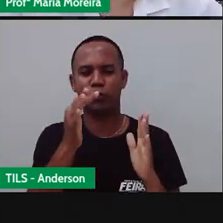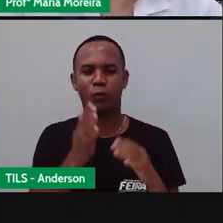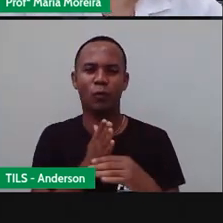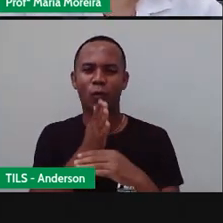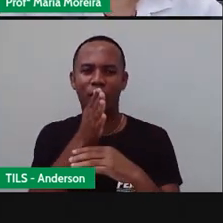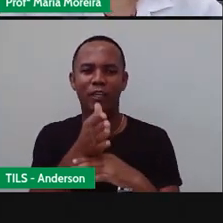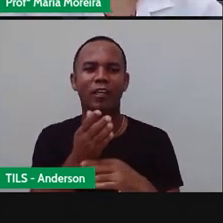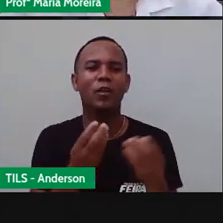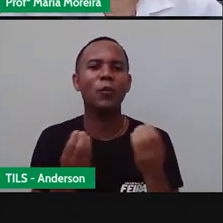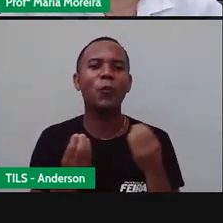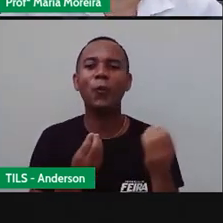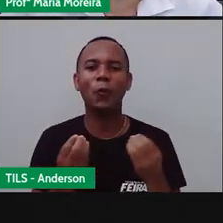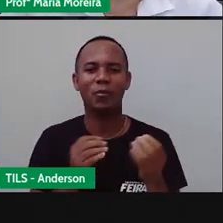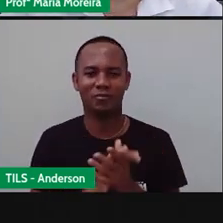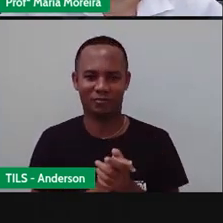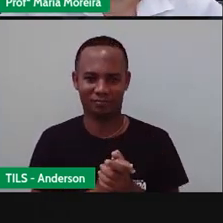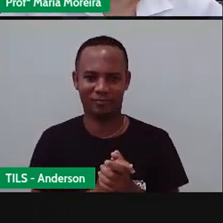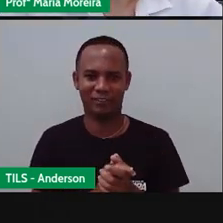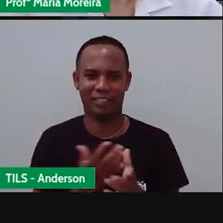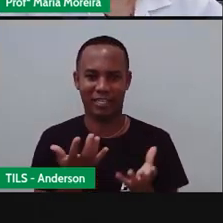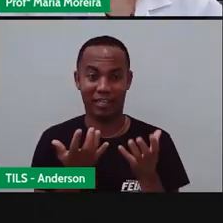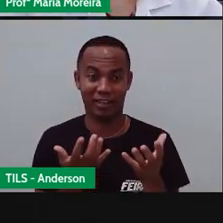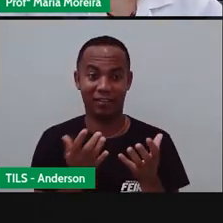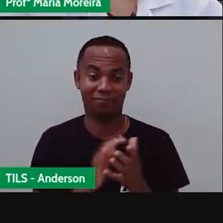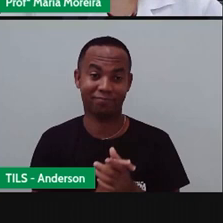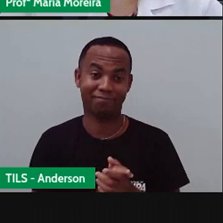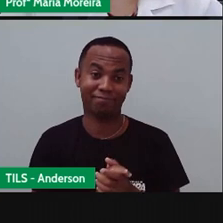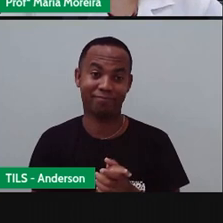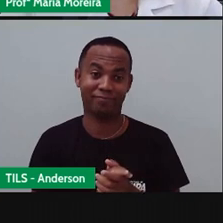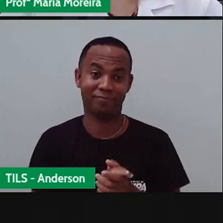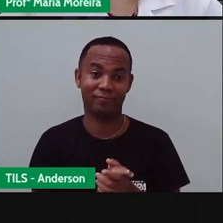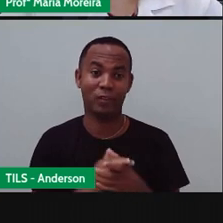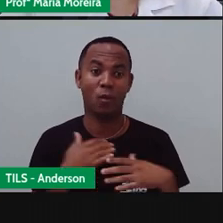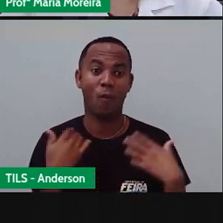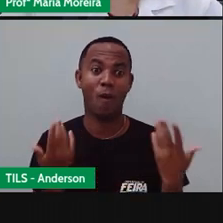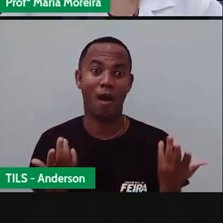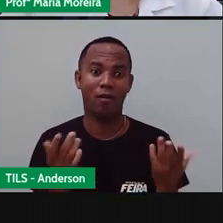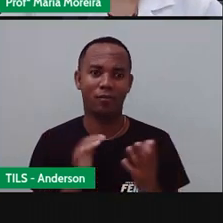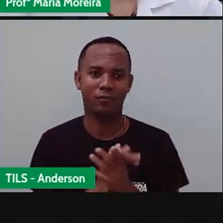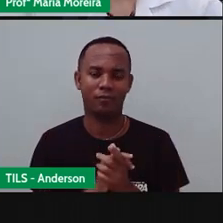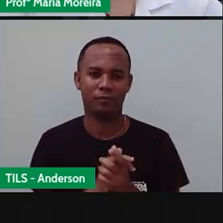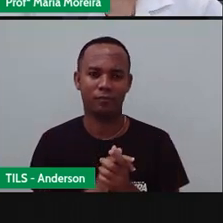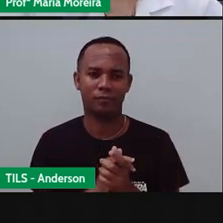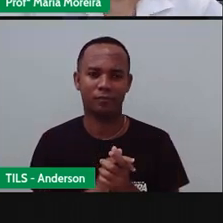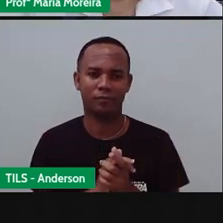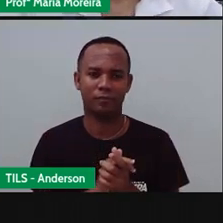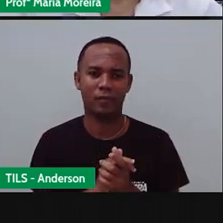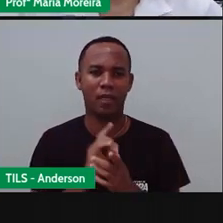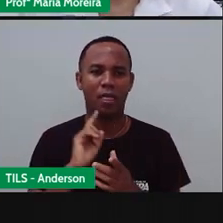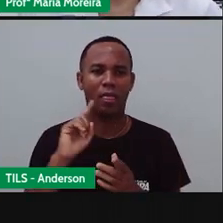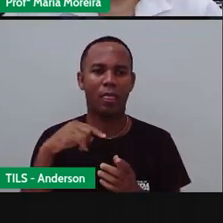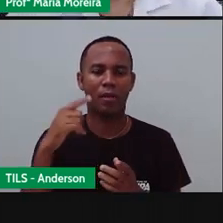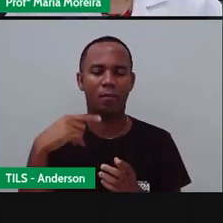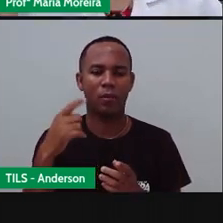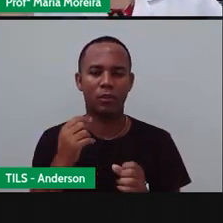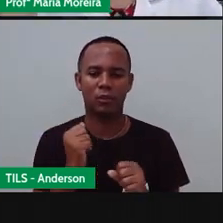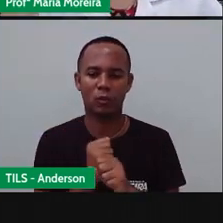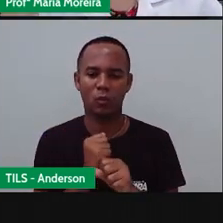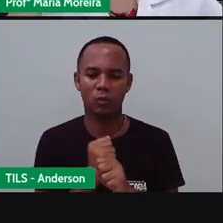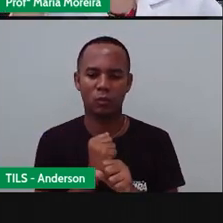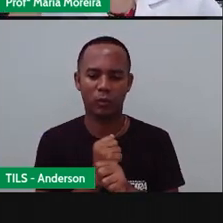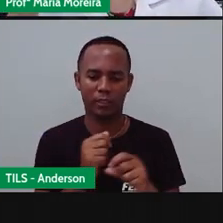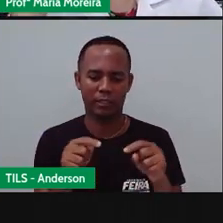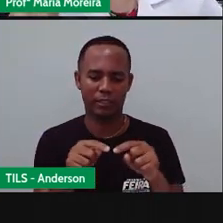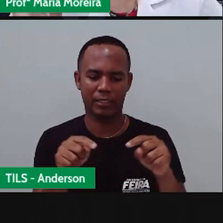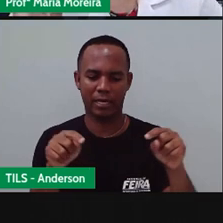lá no livro que ele fez? Nossa, eu quero fazer isso também E aí Depois de construir Uma